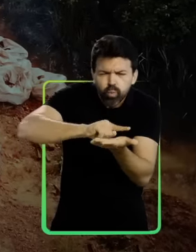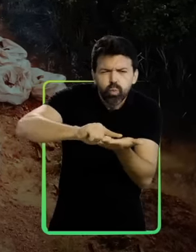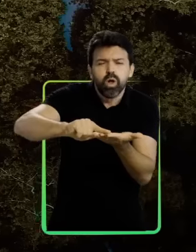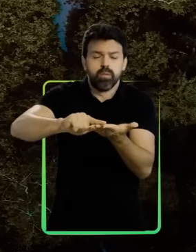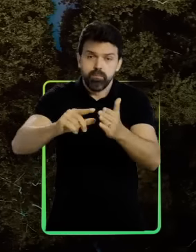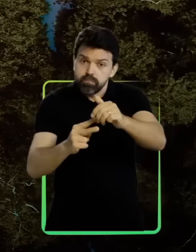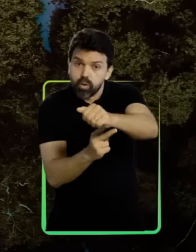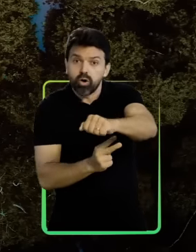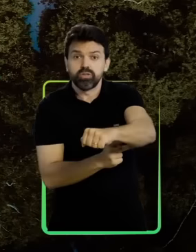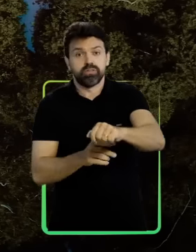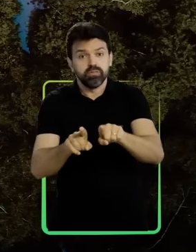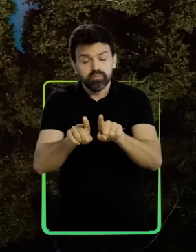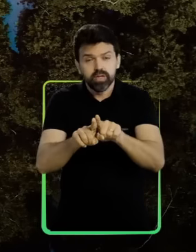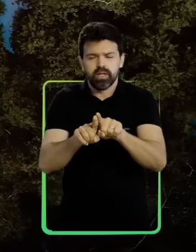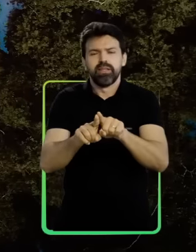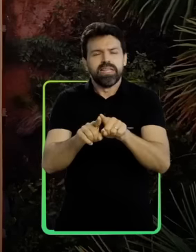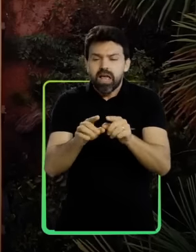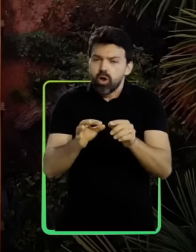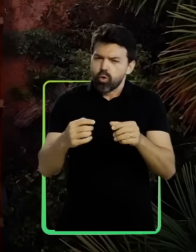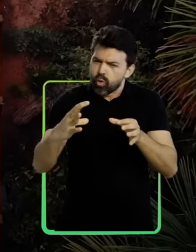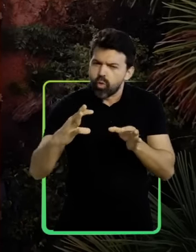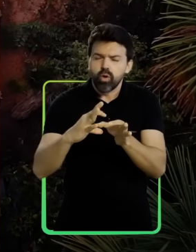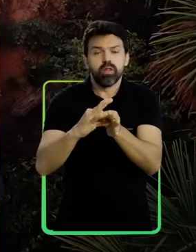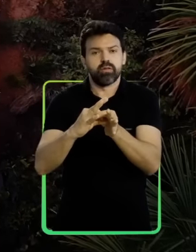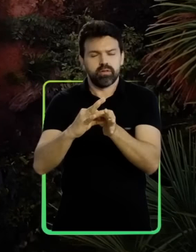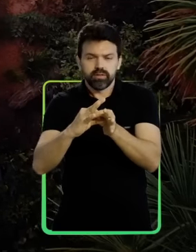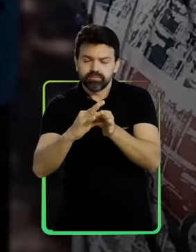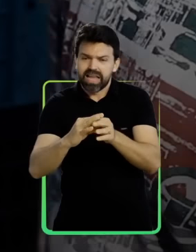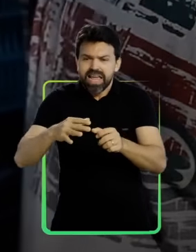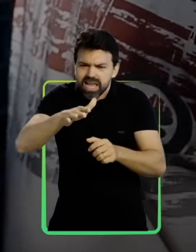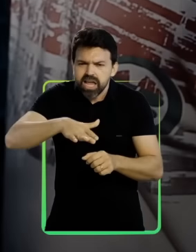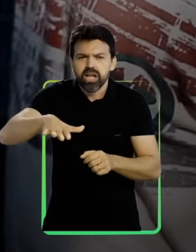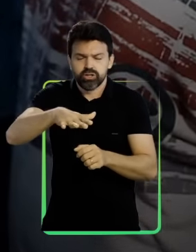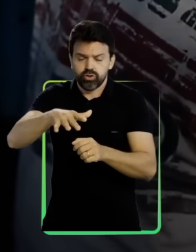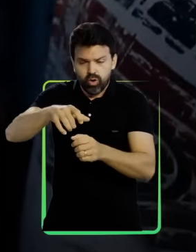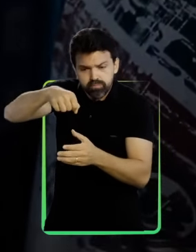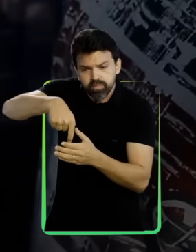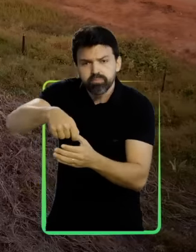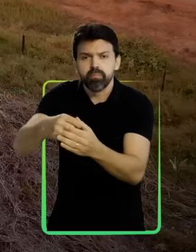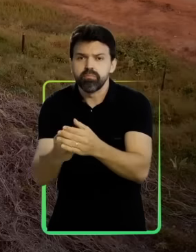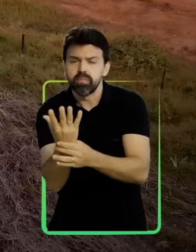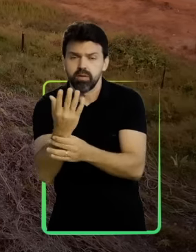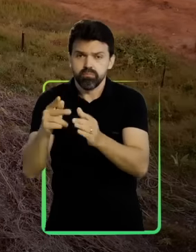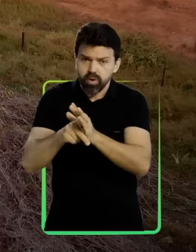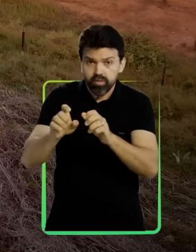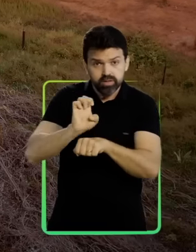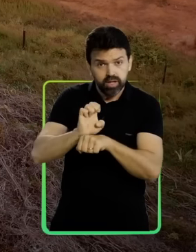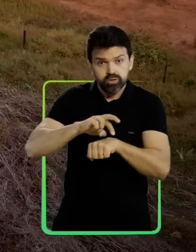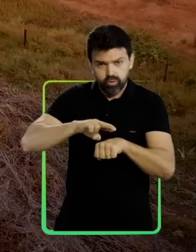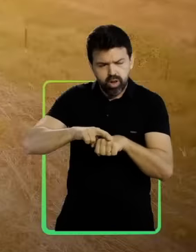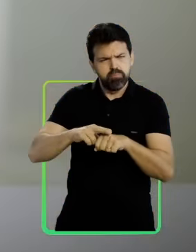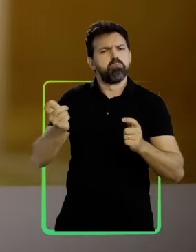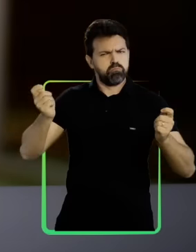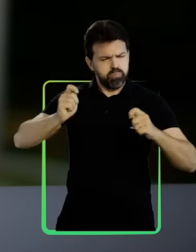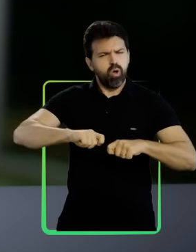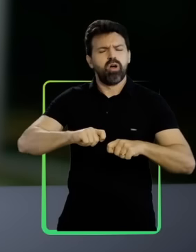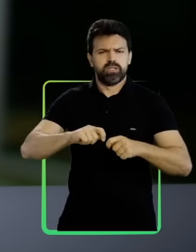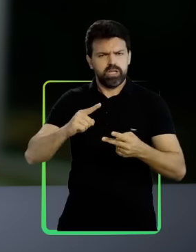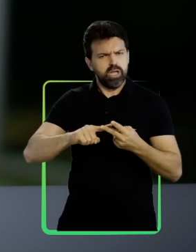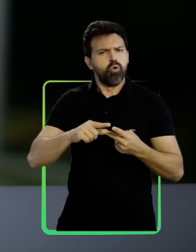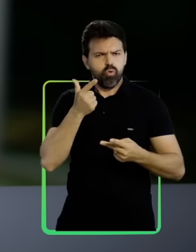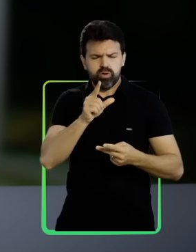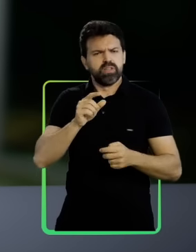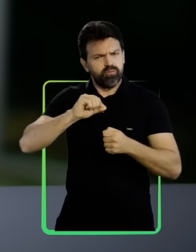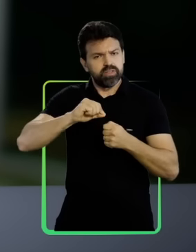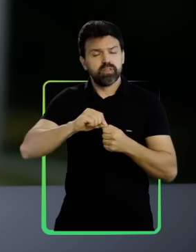pontes. Aquelas que fazem a ligação entre as regiões produtivas do nosso estado. É possível. Dá pra